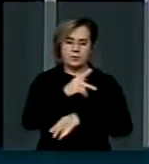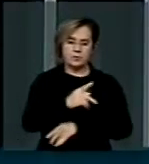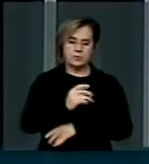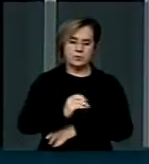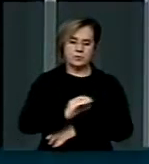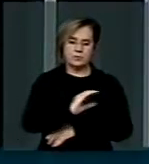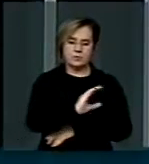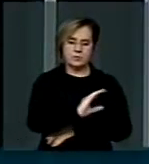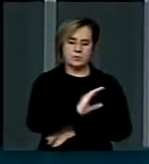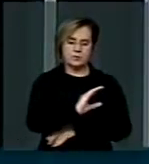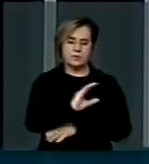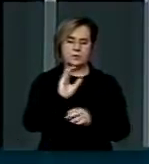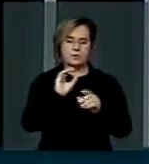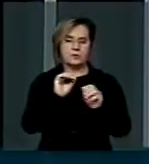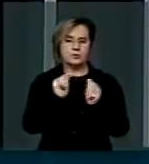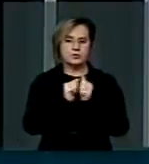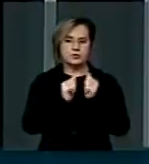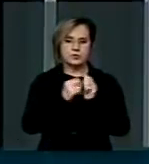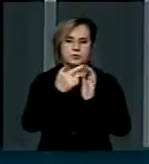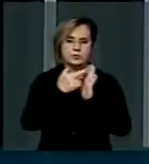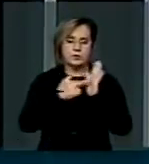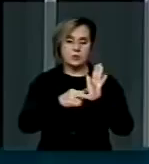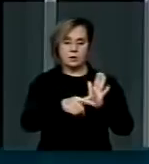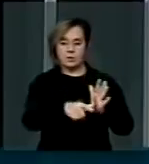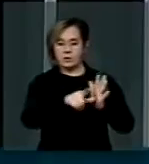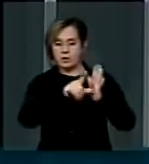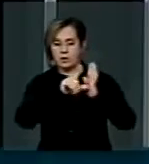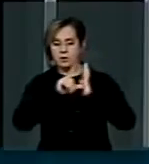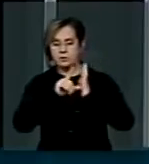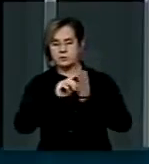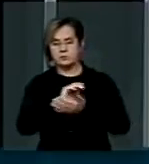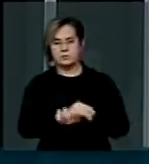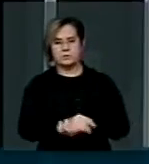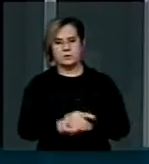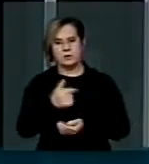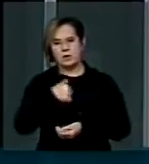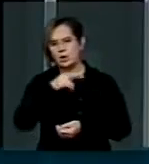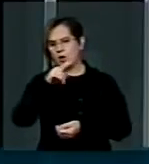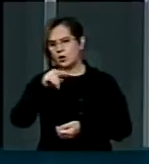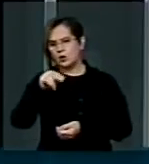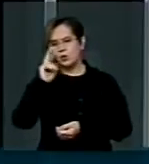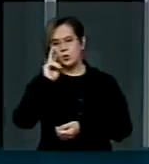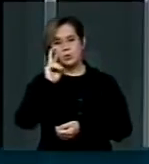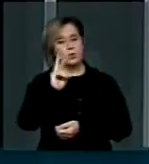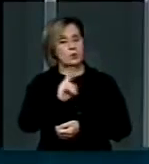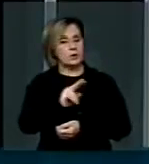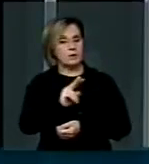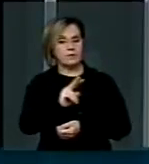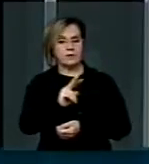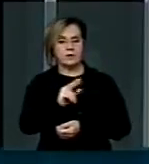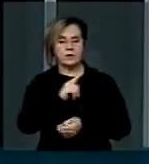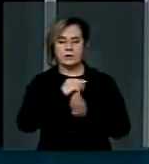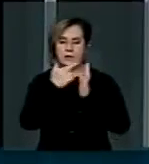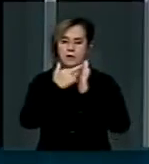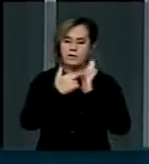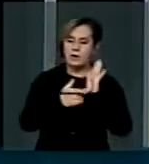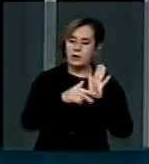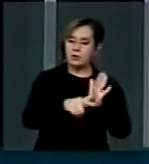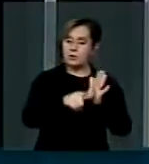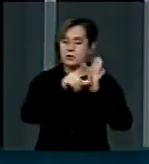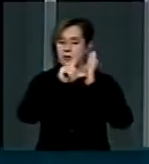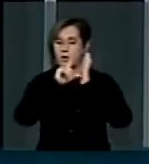a uma regulamentação prévia. Eu nunca vi, não tenho notícia, de que se